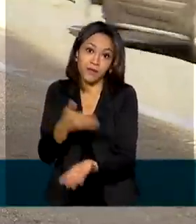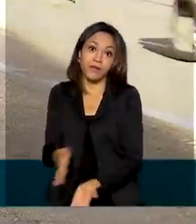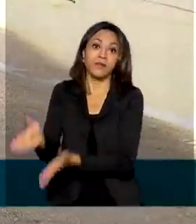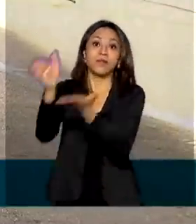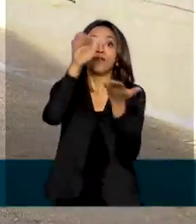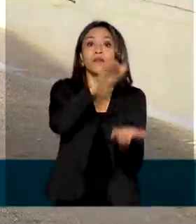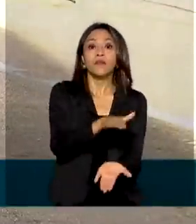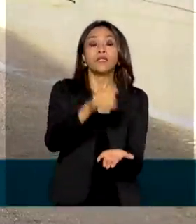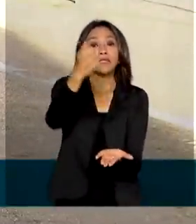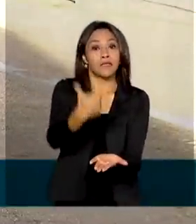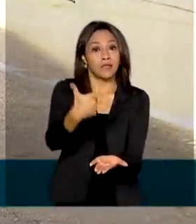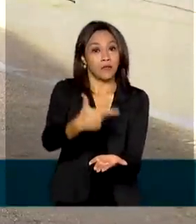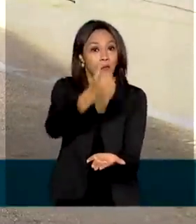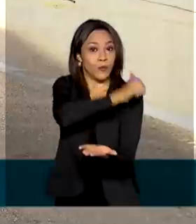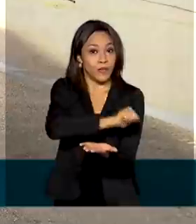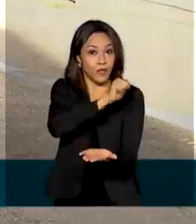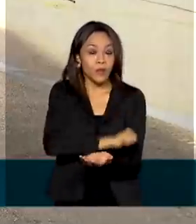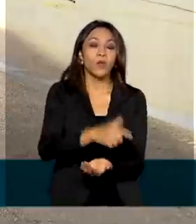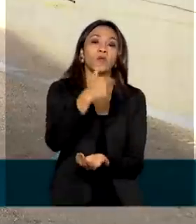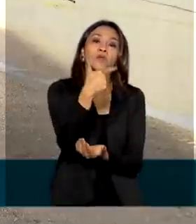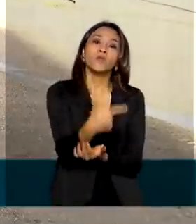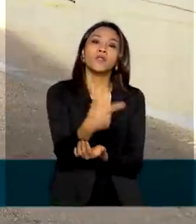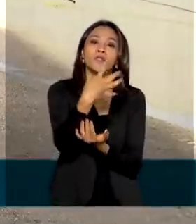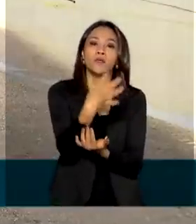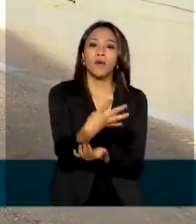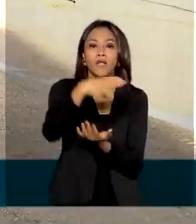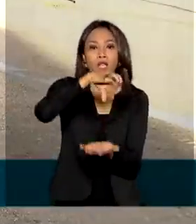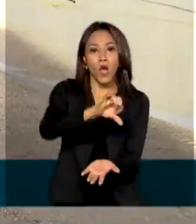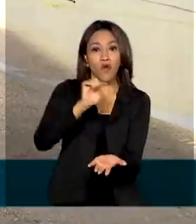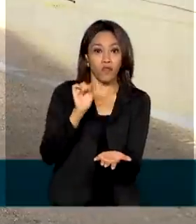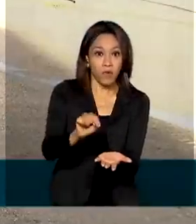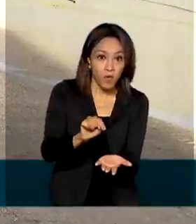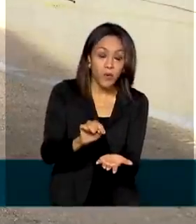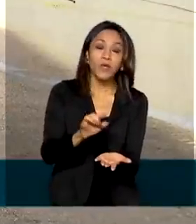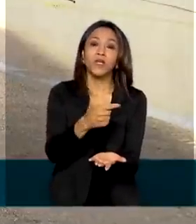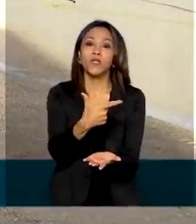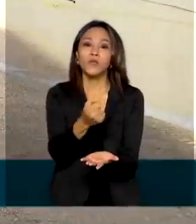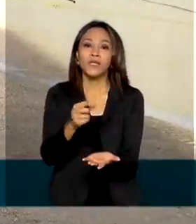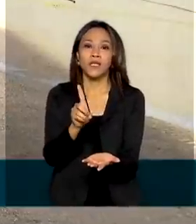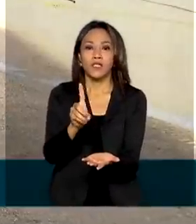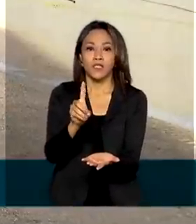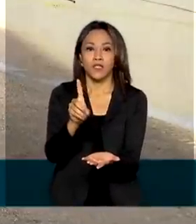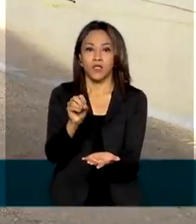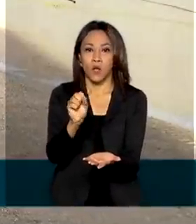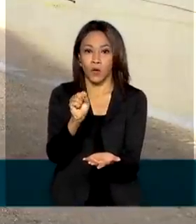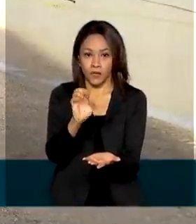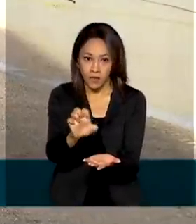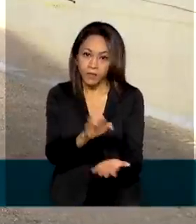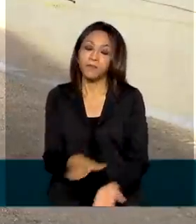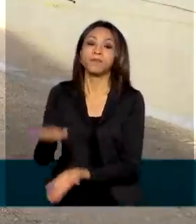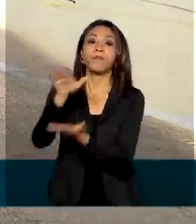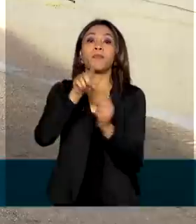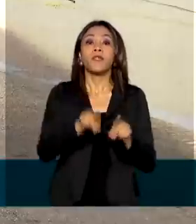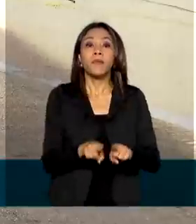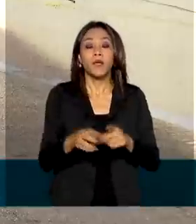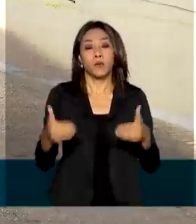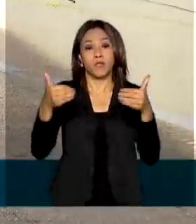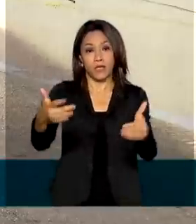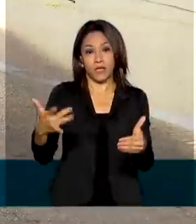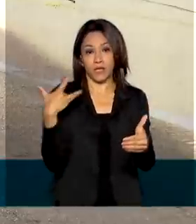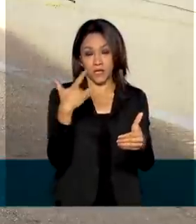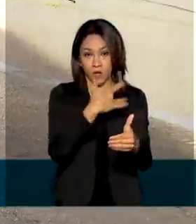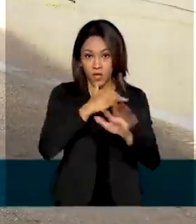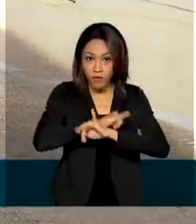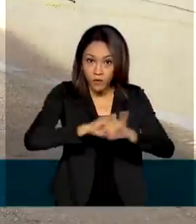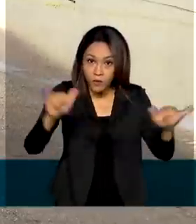de Janeiro está em segundo lugar com 249.200 doses. E o Ministério da Saúde informou também que vai